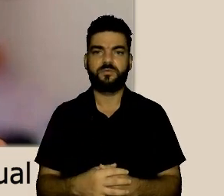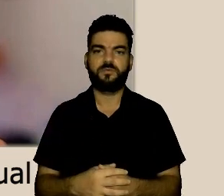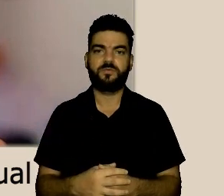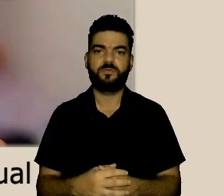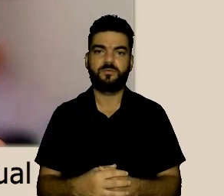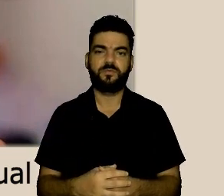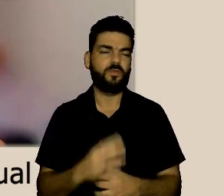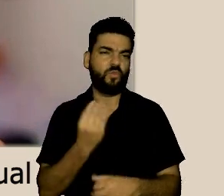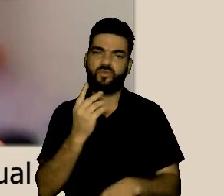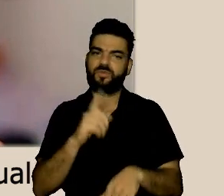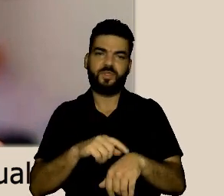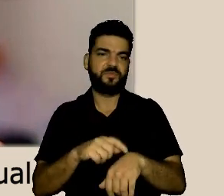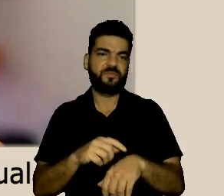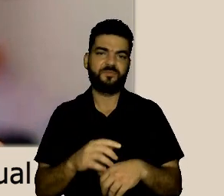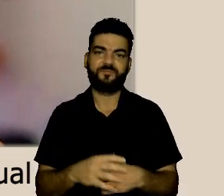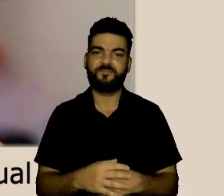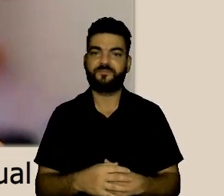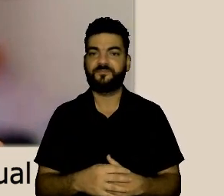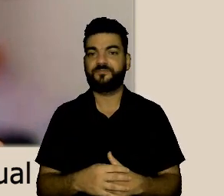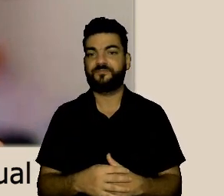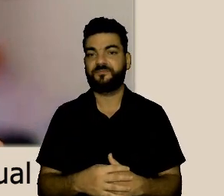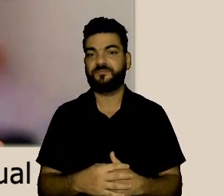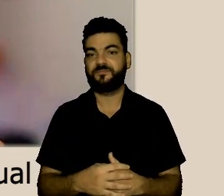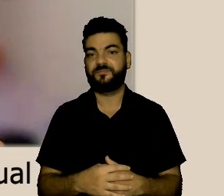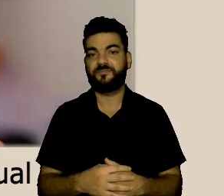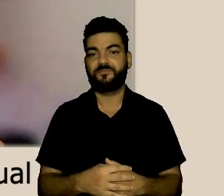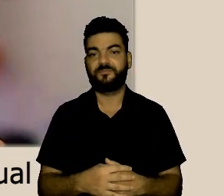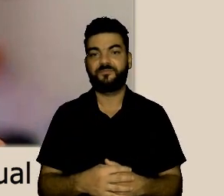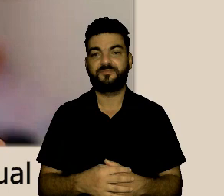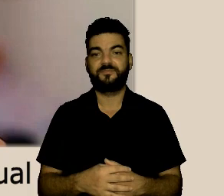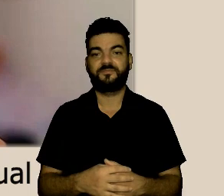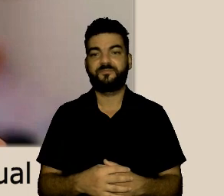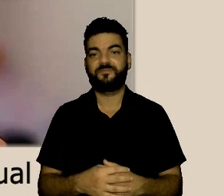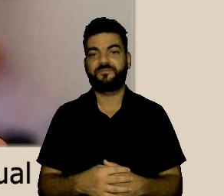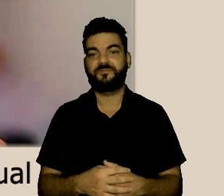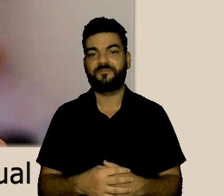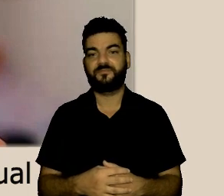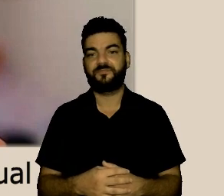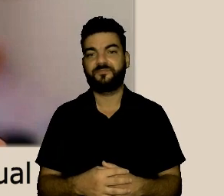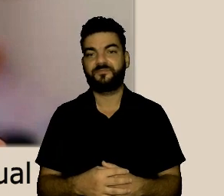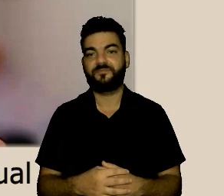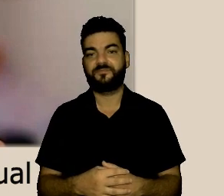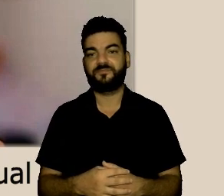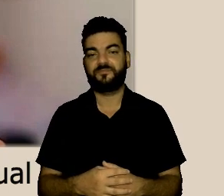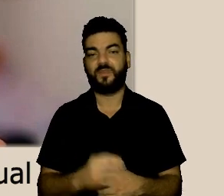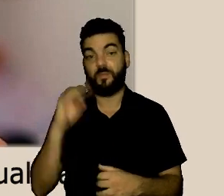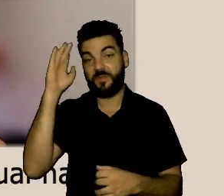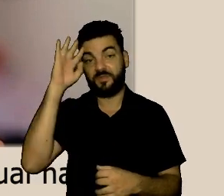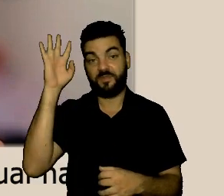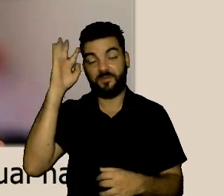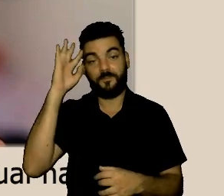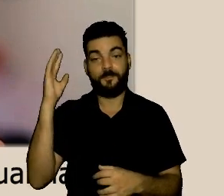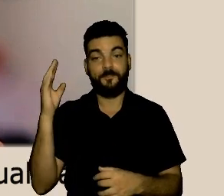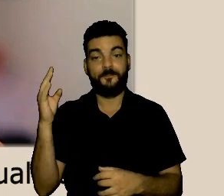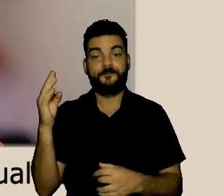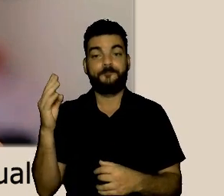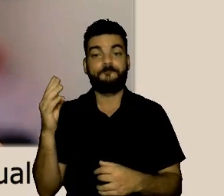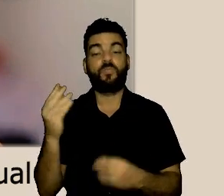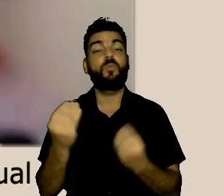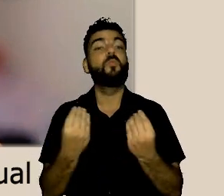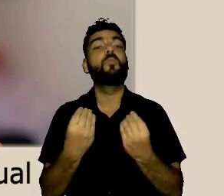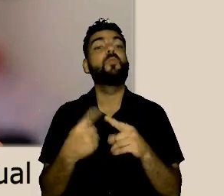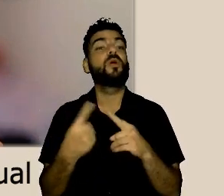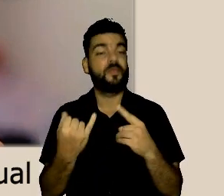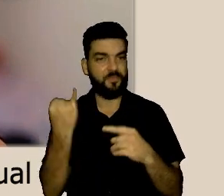tem mais mais cinco minutos pode ser tem bastante tempo eu falo muito rápido então